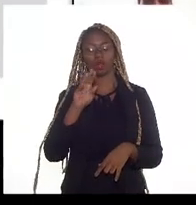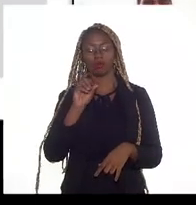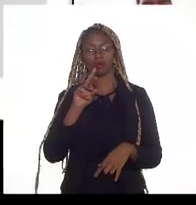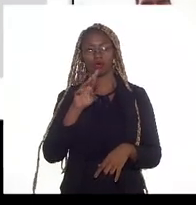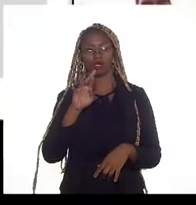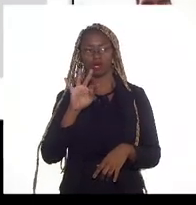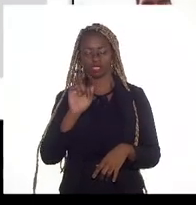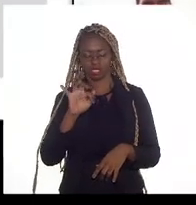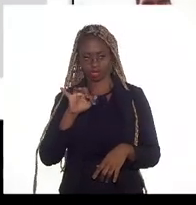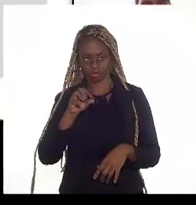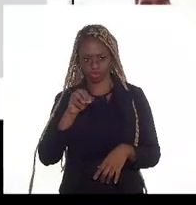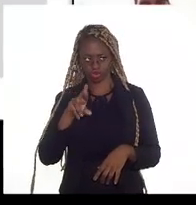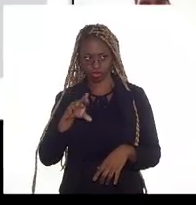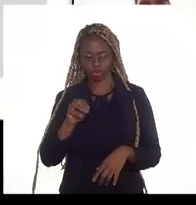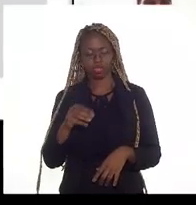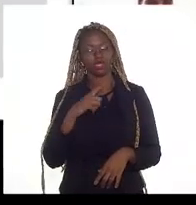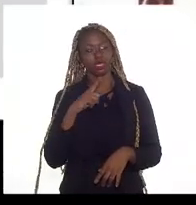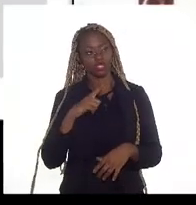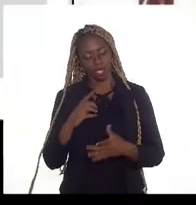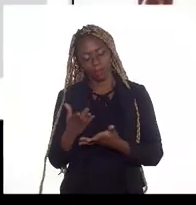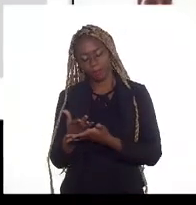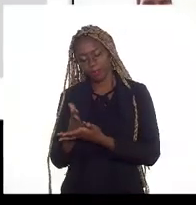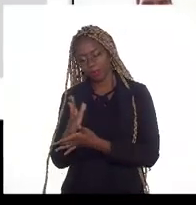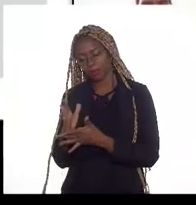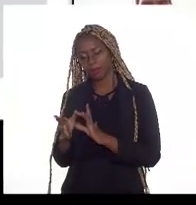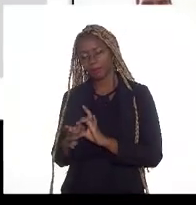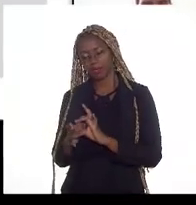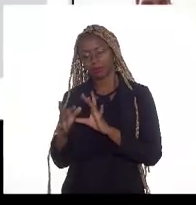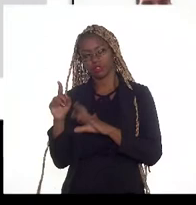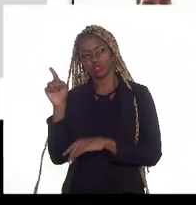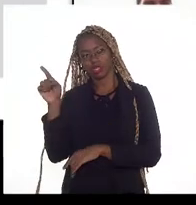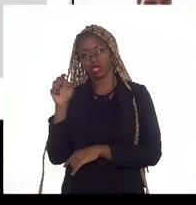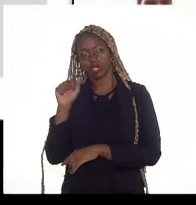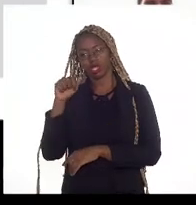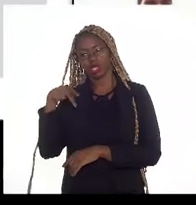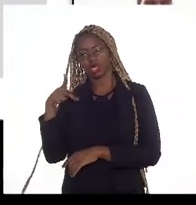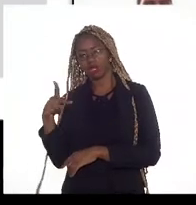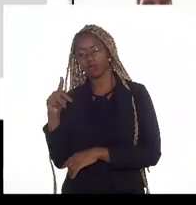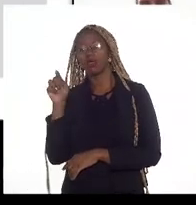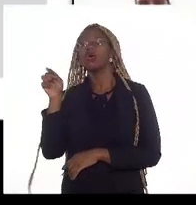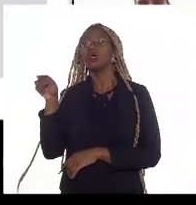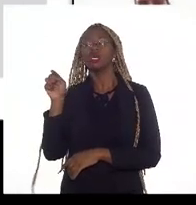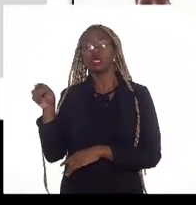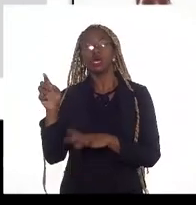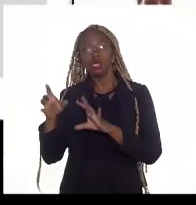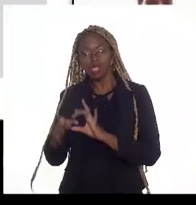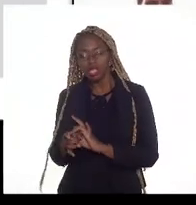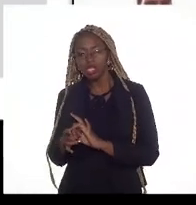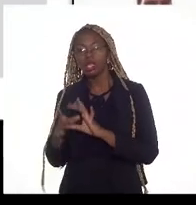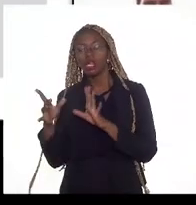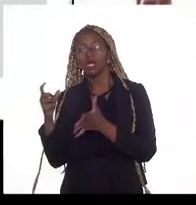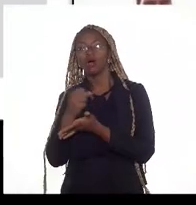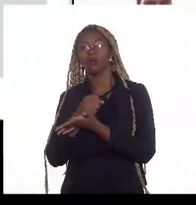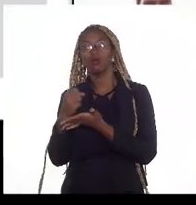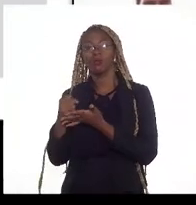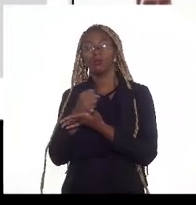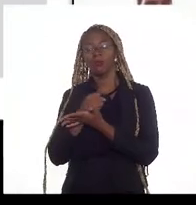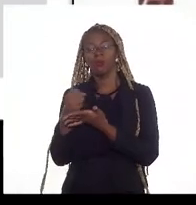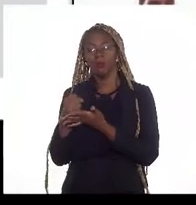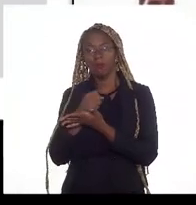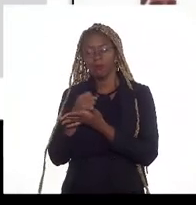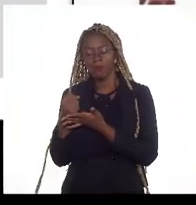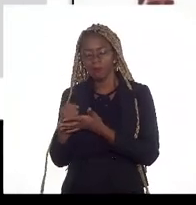pela ANP, esses laboratórios credenciados são contratados pelas